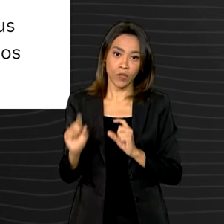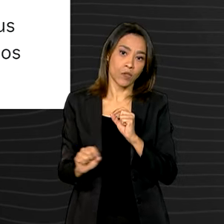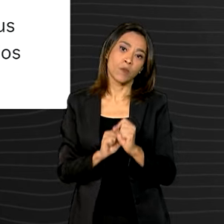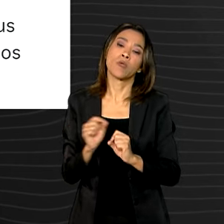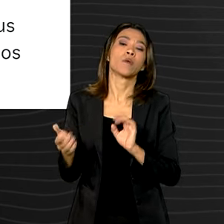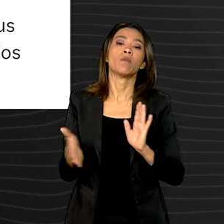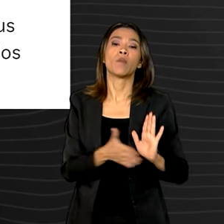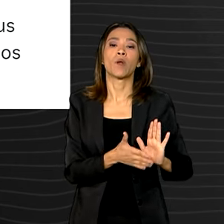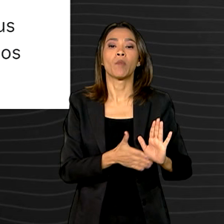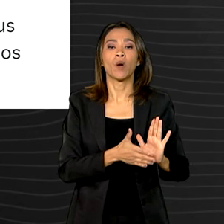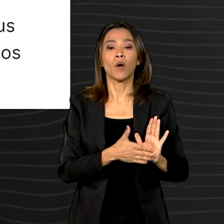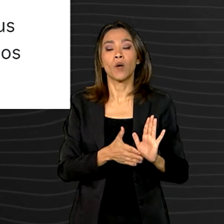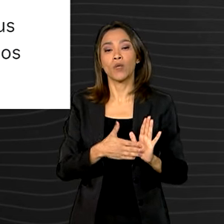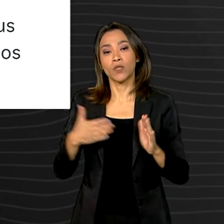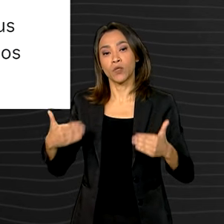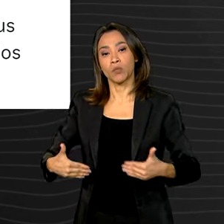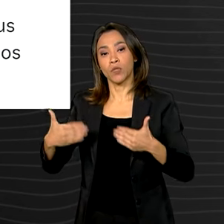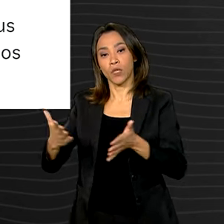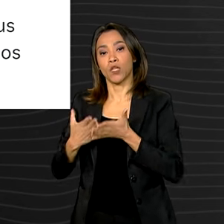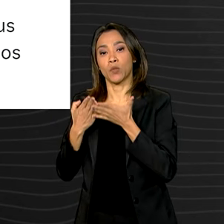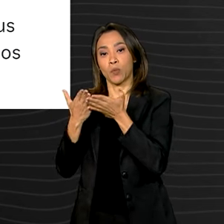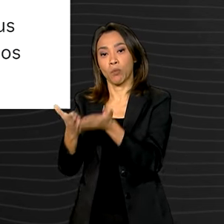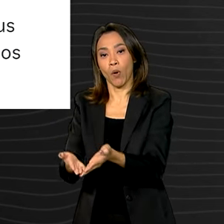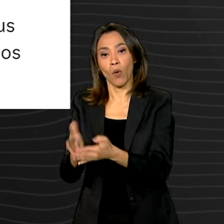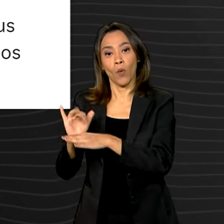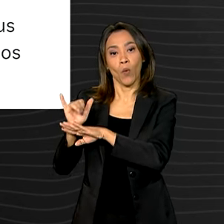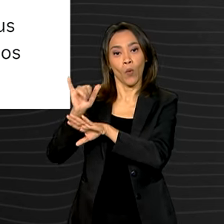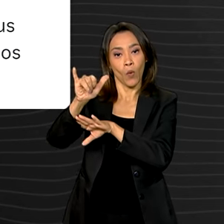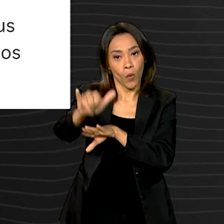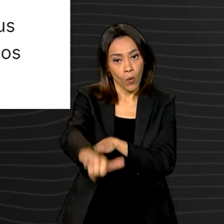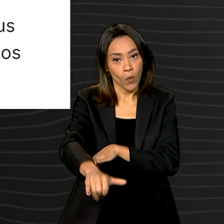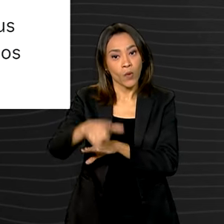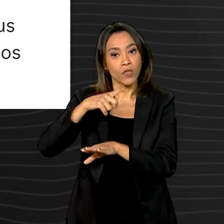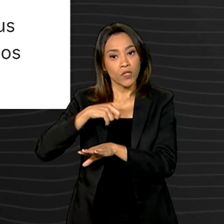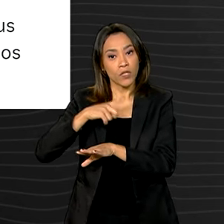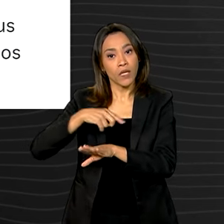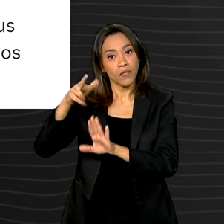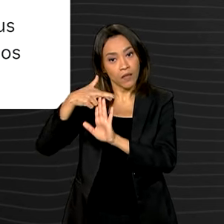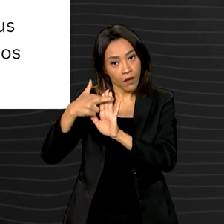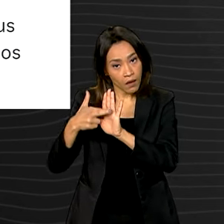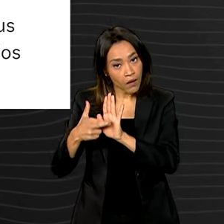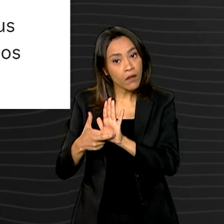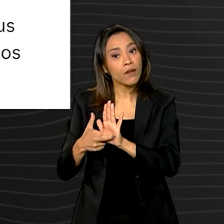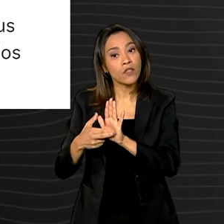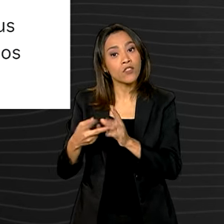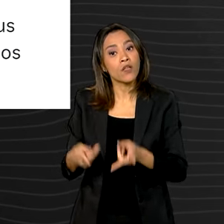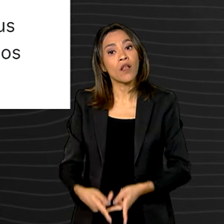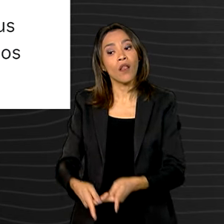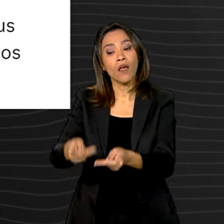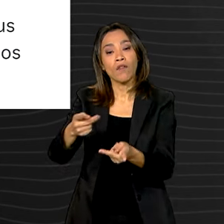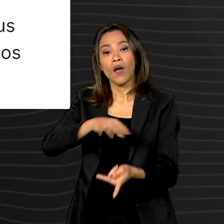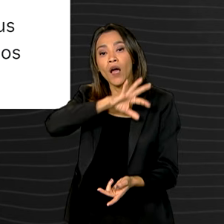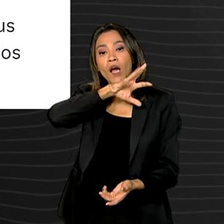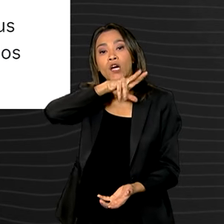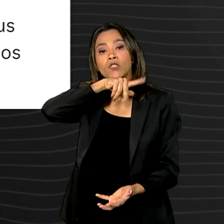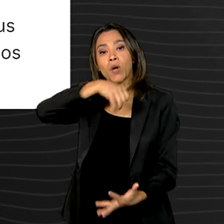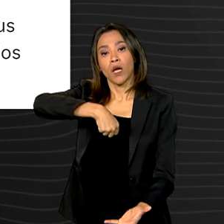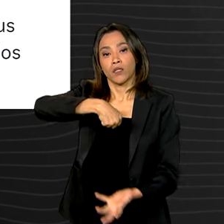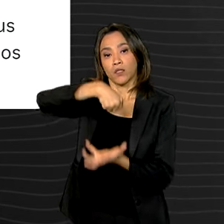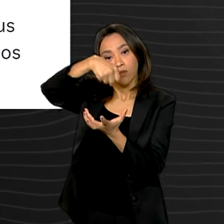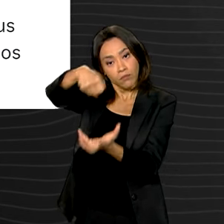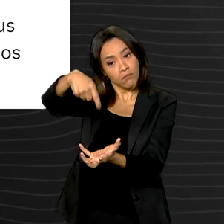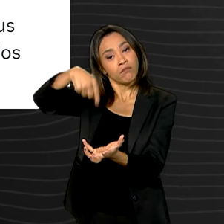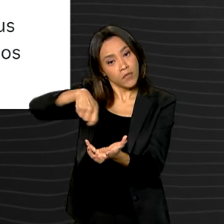a proposta do Ministério de Portos e Aeroportos de Regulação do Transporte de Animais, porque é possível realizar o transporte